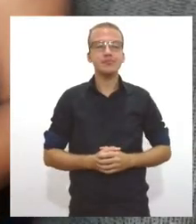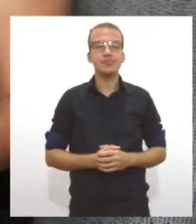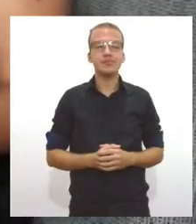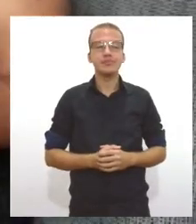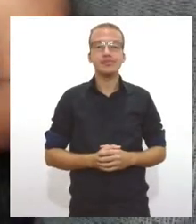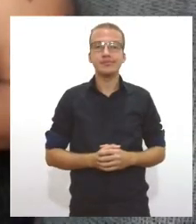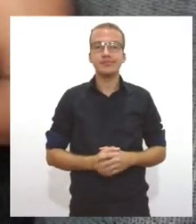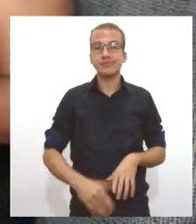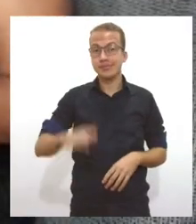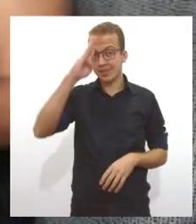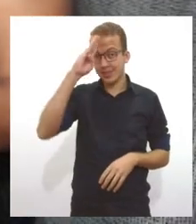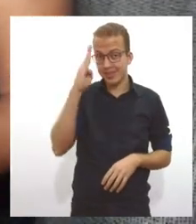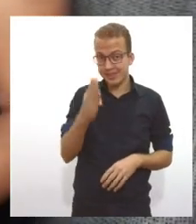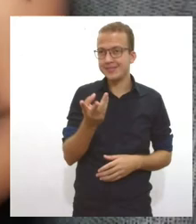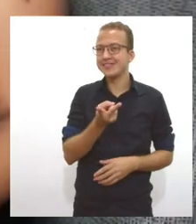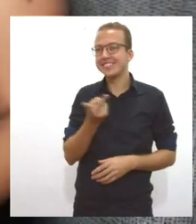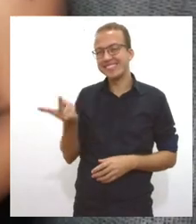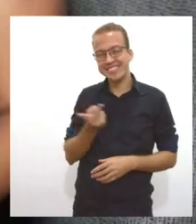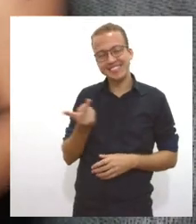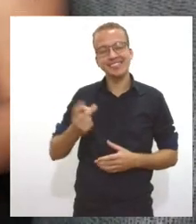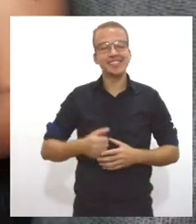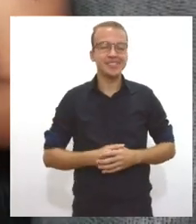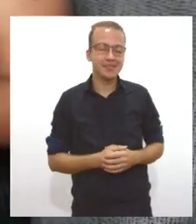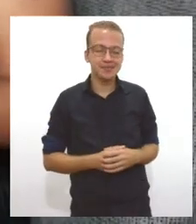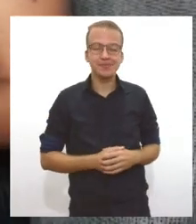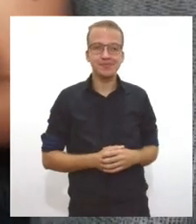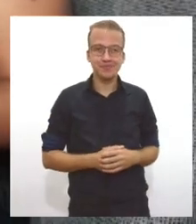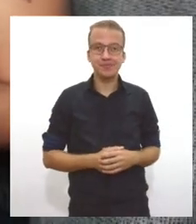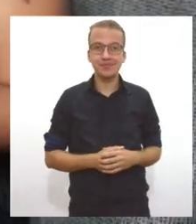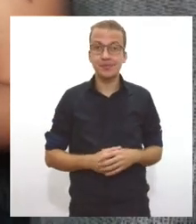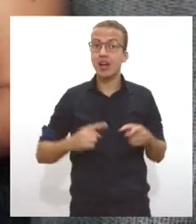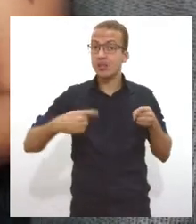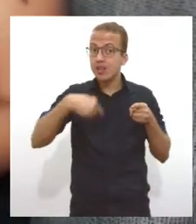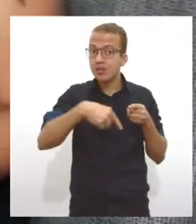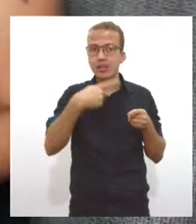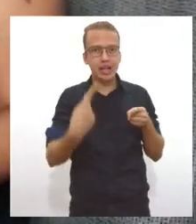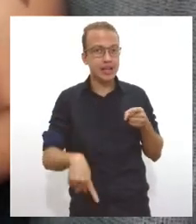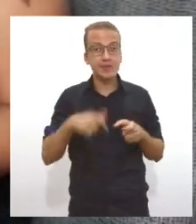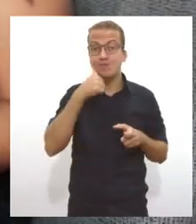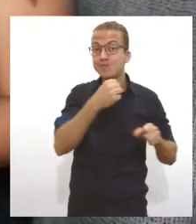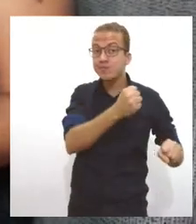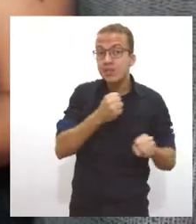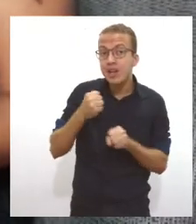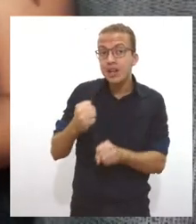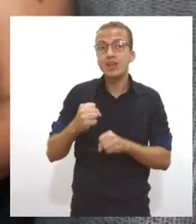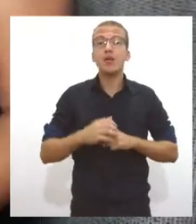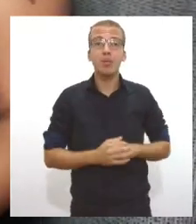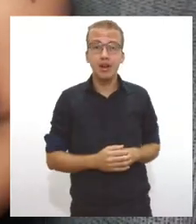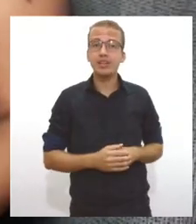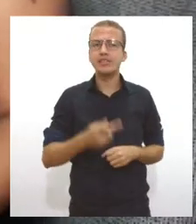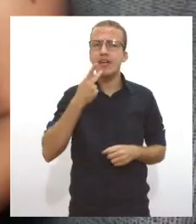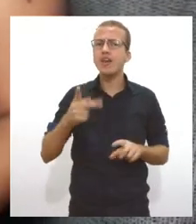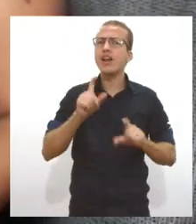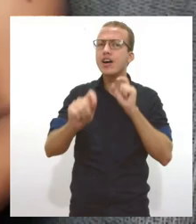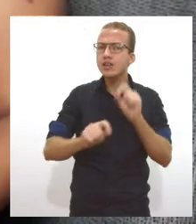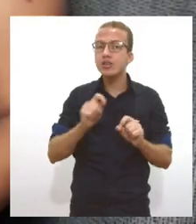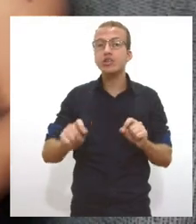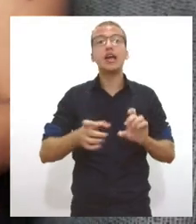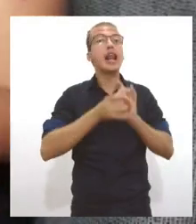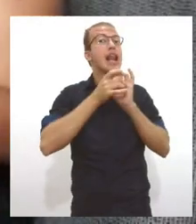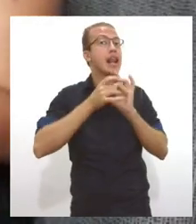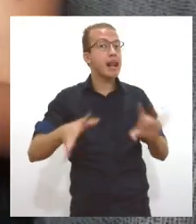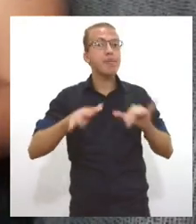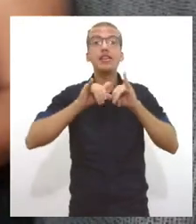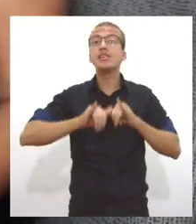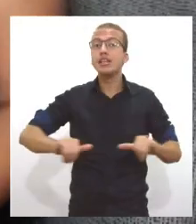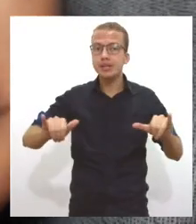Olá Sara Medeiros e Kátia Santana daqui a pouquinho no programa Elas no comando a gente vai falar sobre liberdade de imprensa